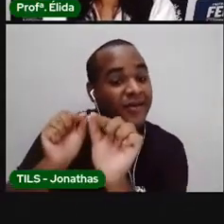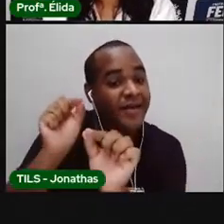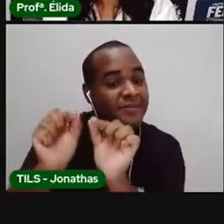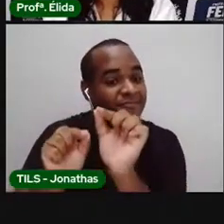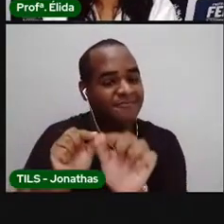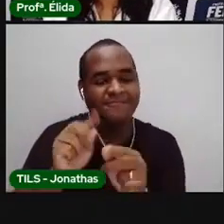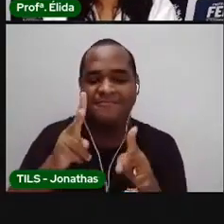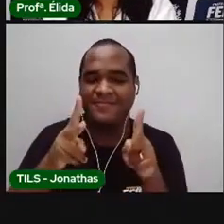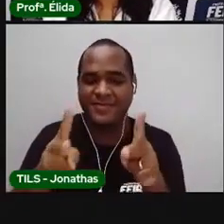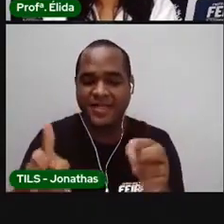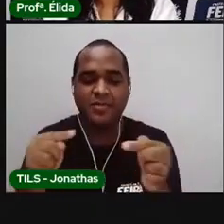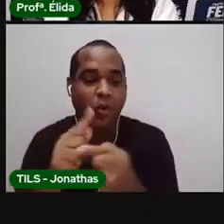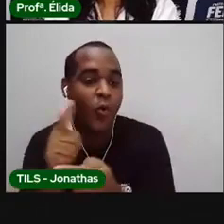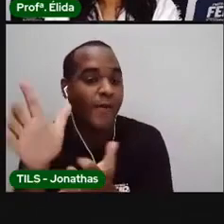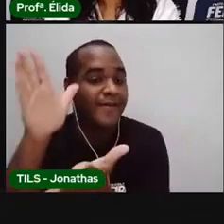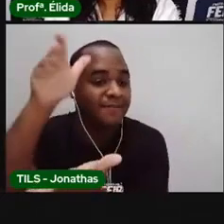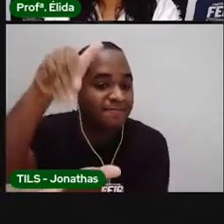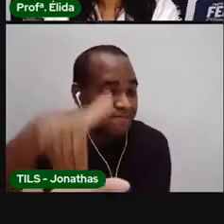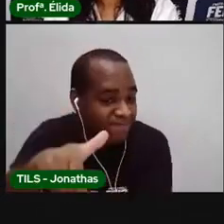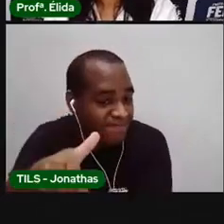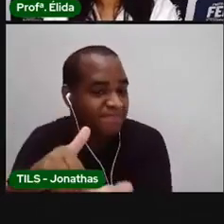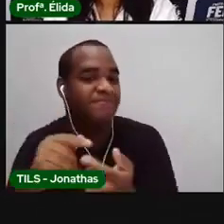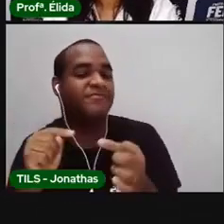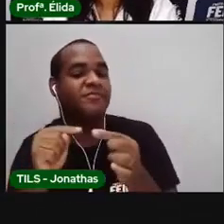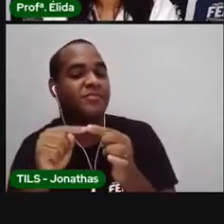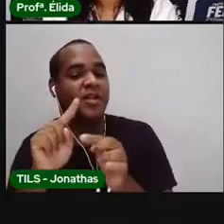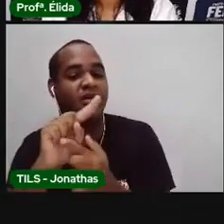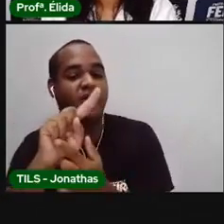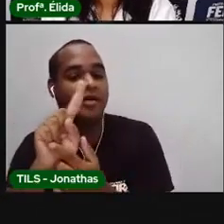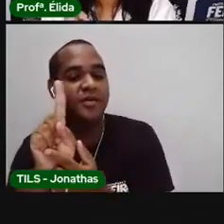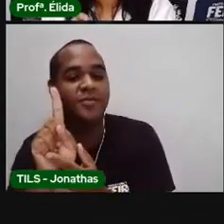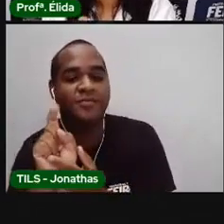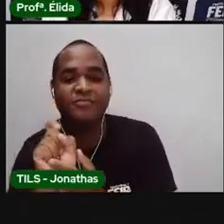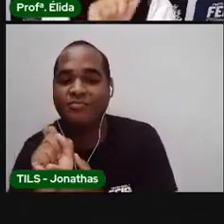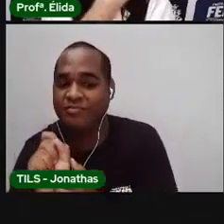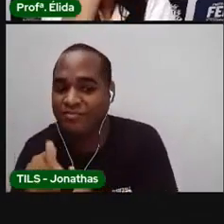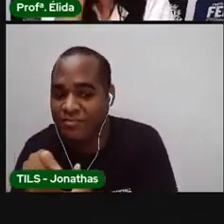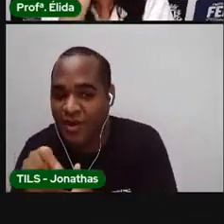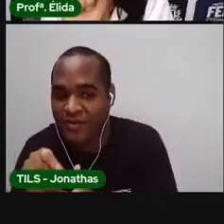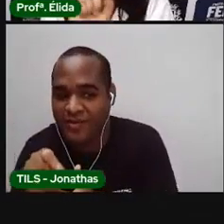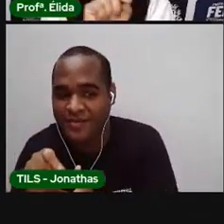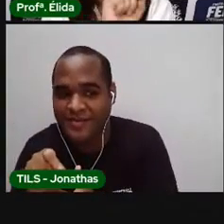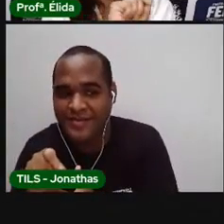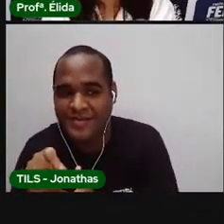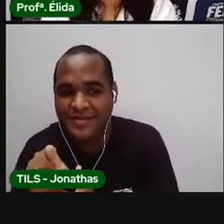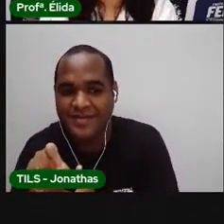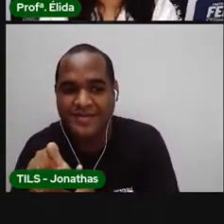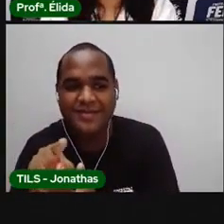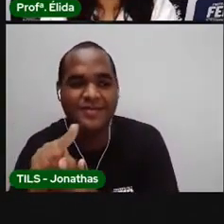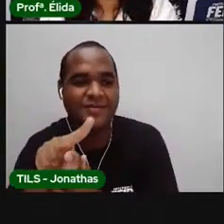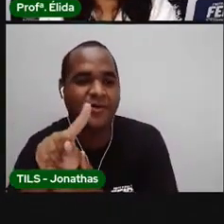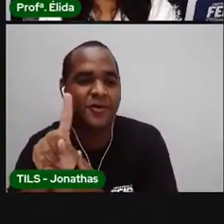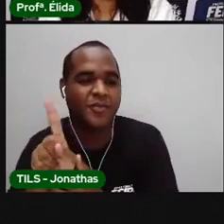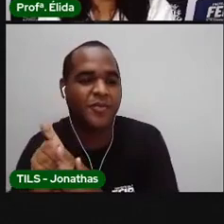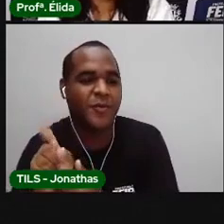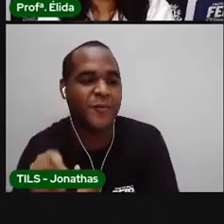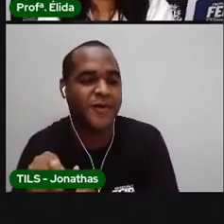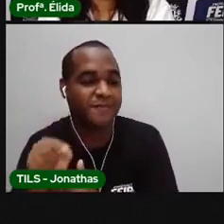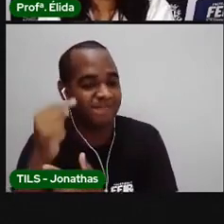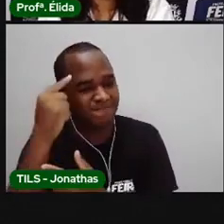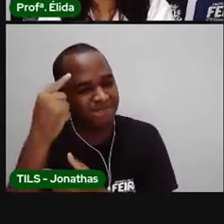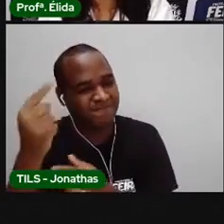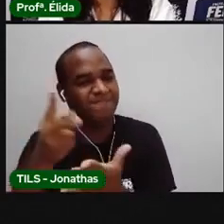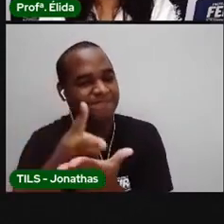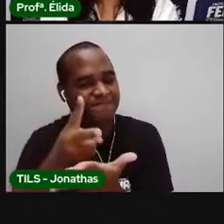E sempre terminam com o mesmo ponto especial, que é aquele ponto de interrogação. É sempre uma